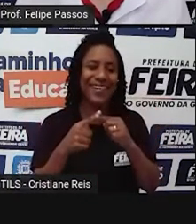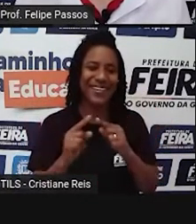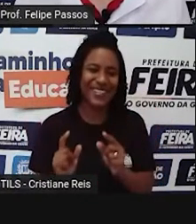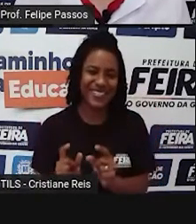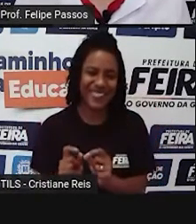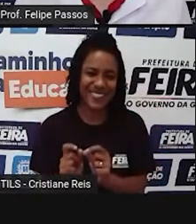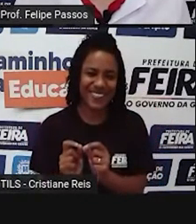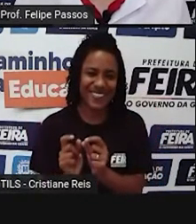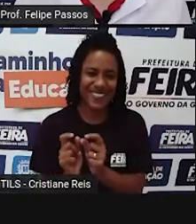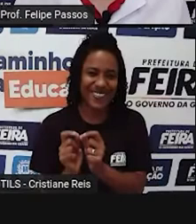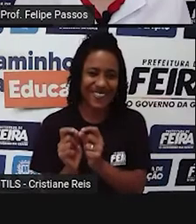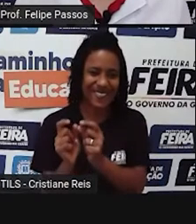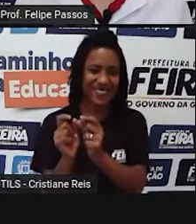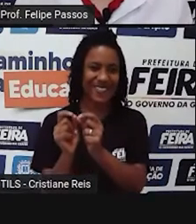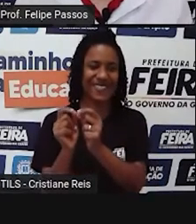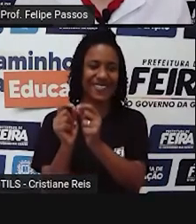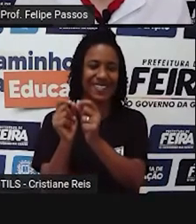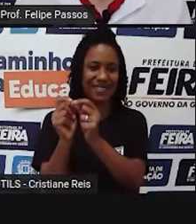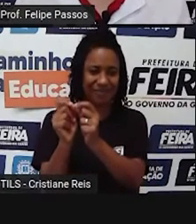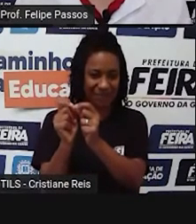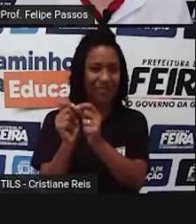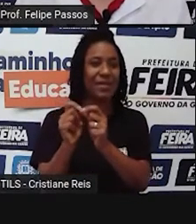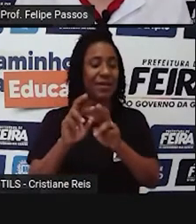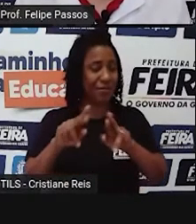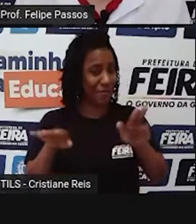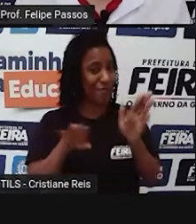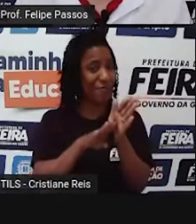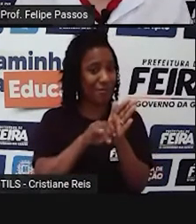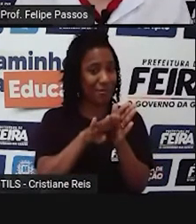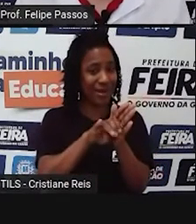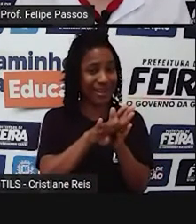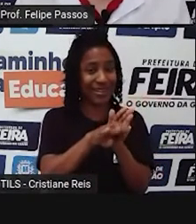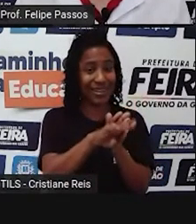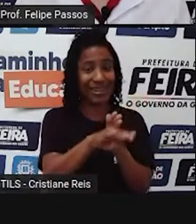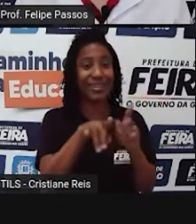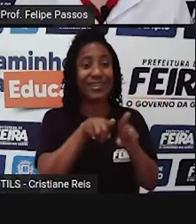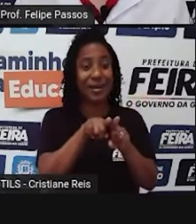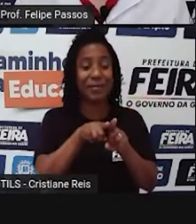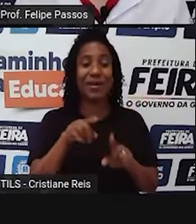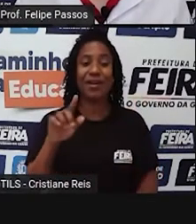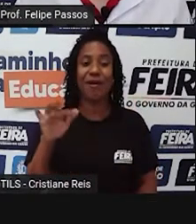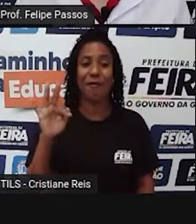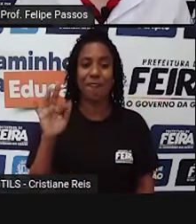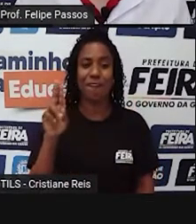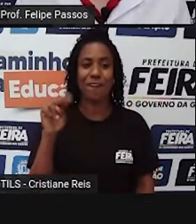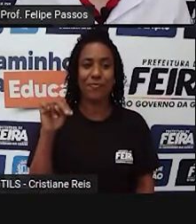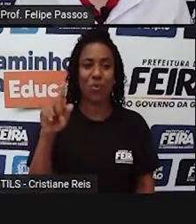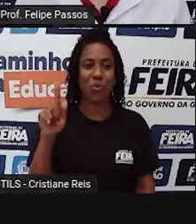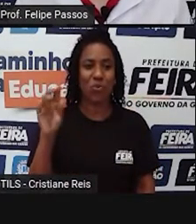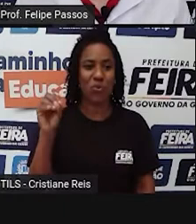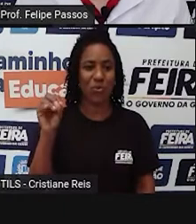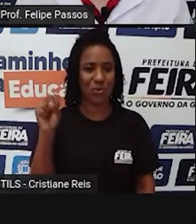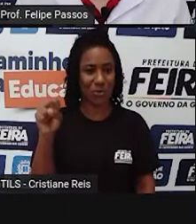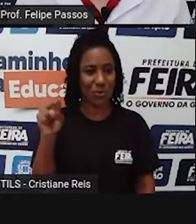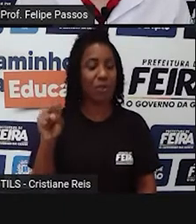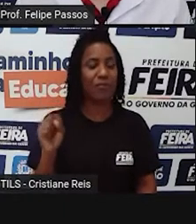destruir aquelas folhas mortas. Bactérias e fungos principalmente, mas também a gente vai ter aí